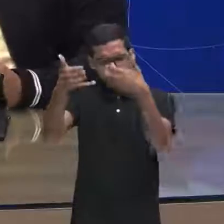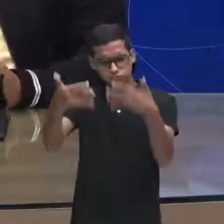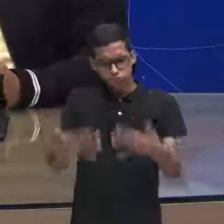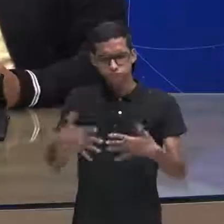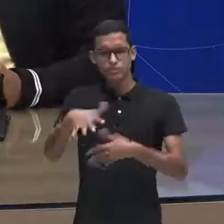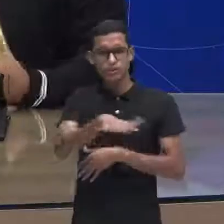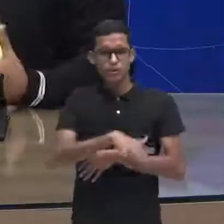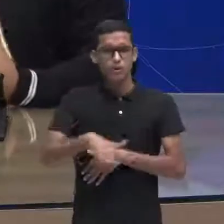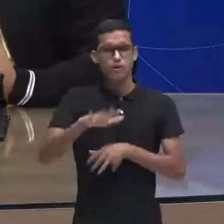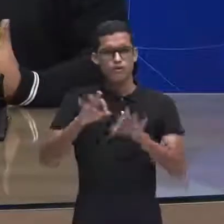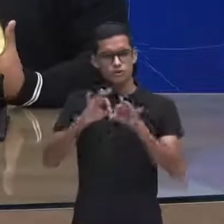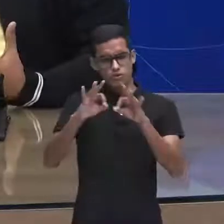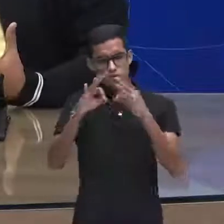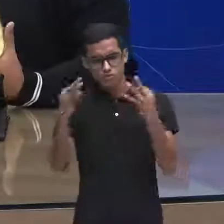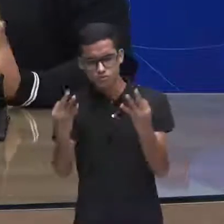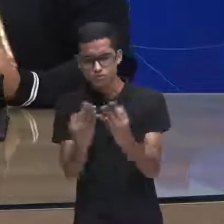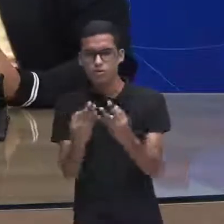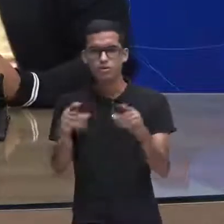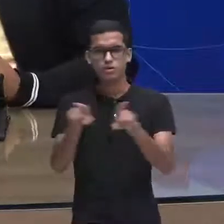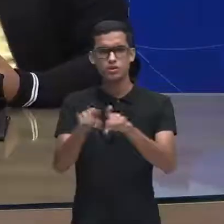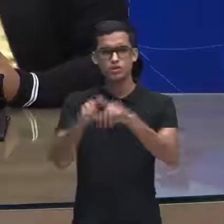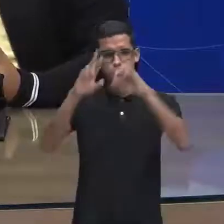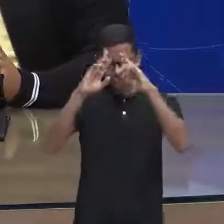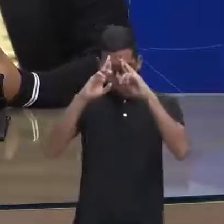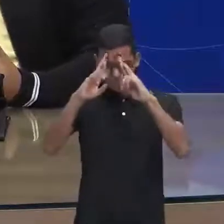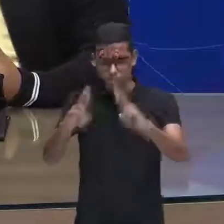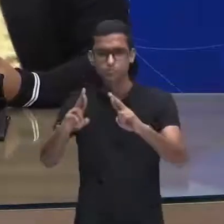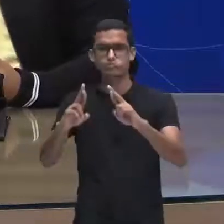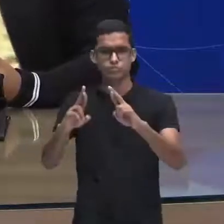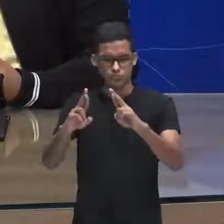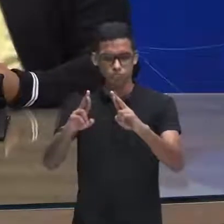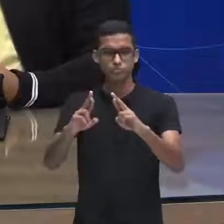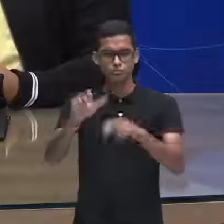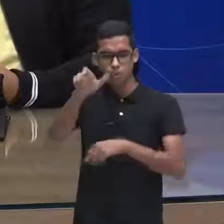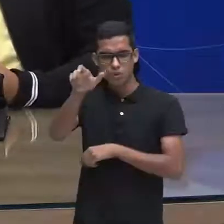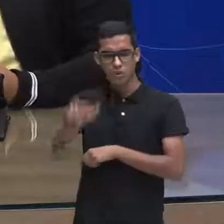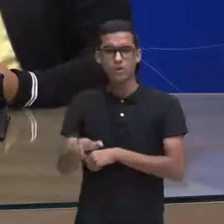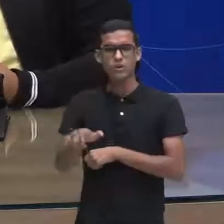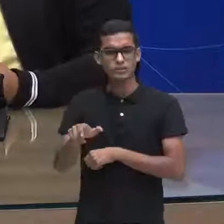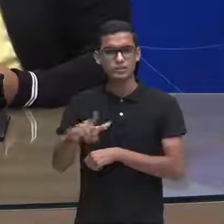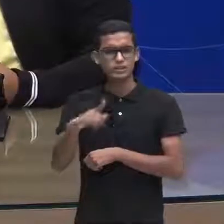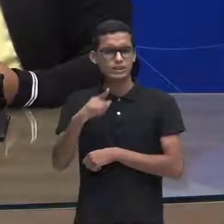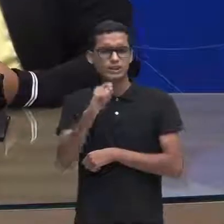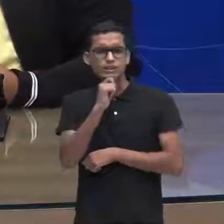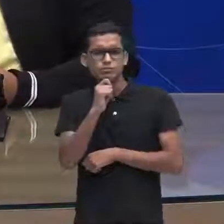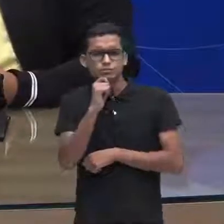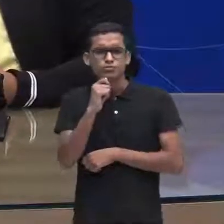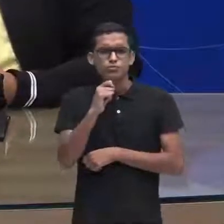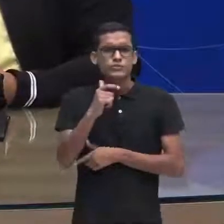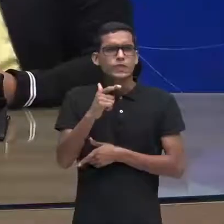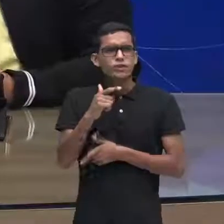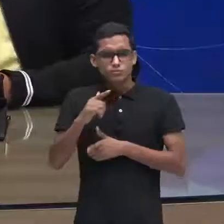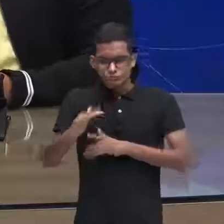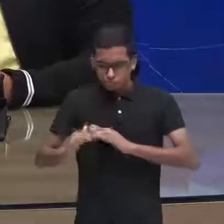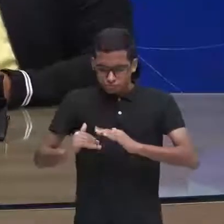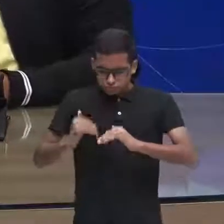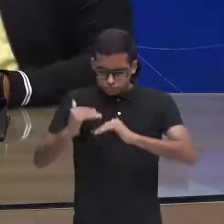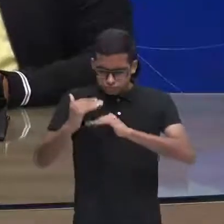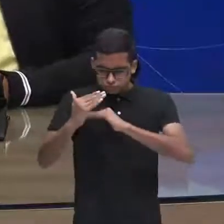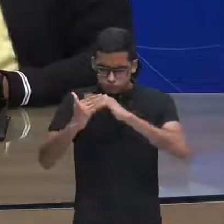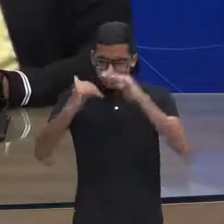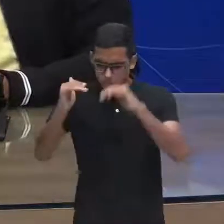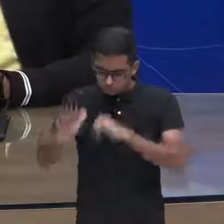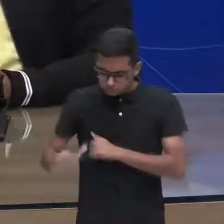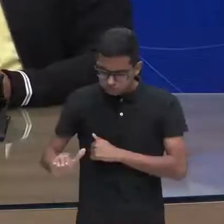da família, respeitando ainda essa condição de alguém que ainda está se fazendo no mundo que ainda é processo também,